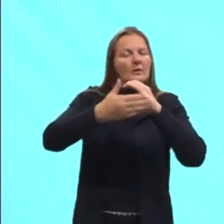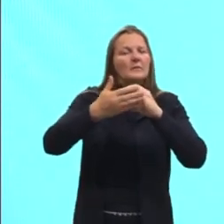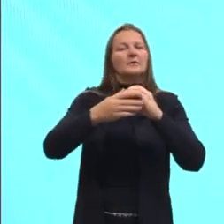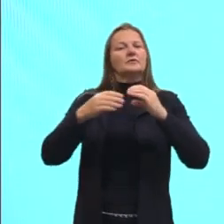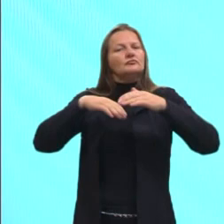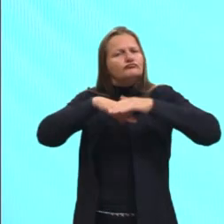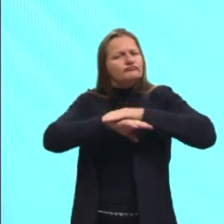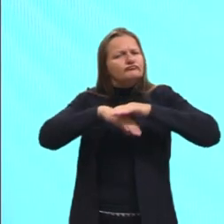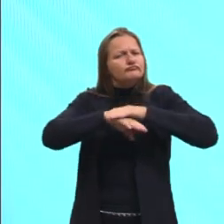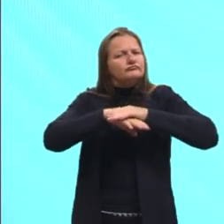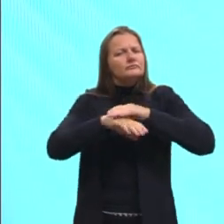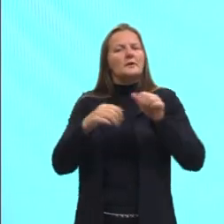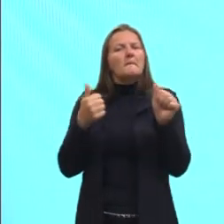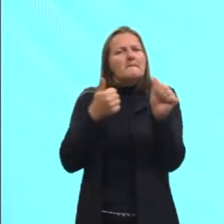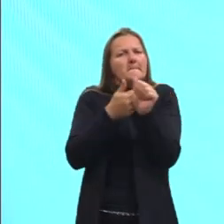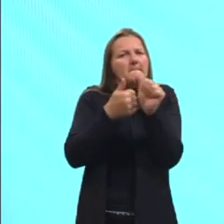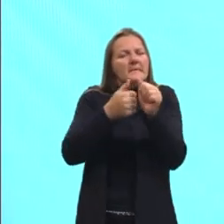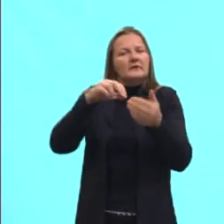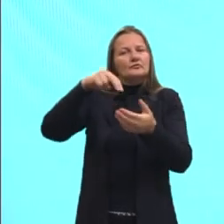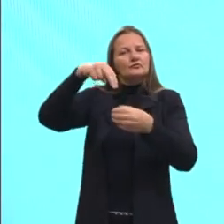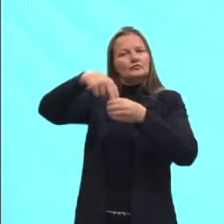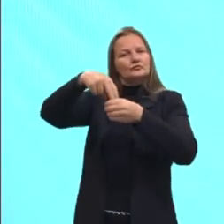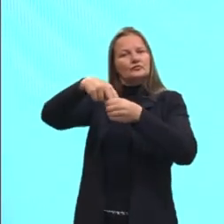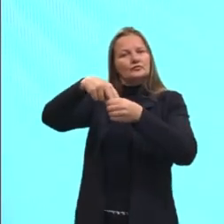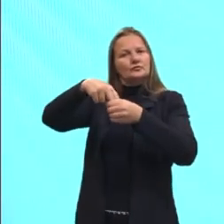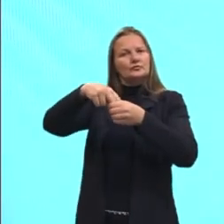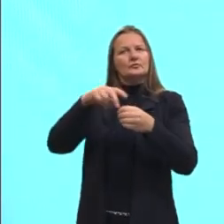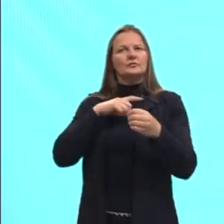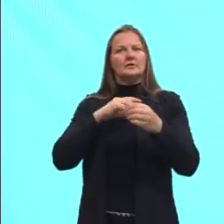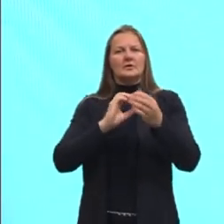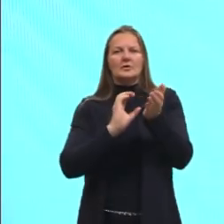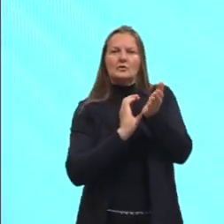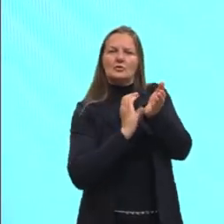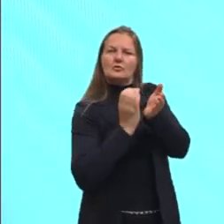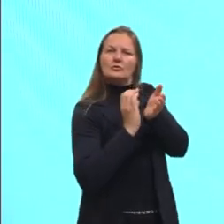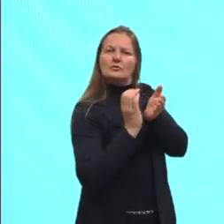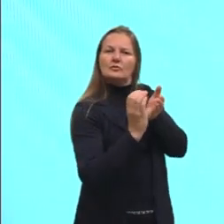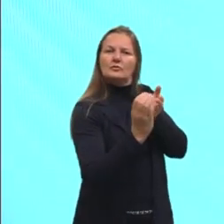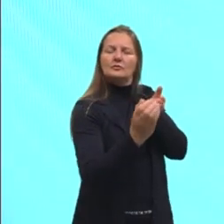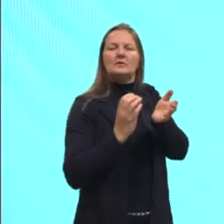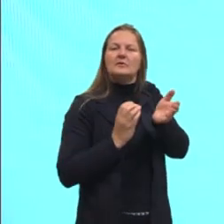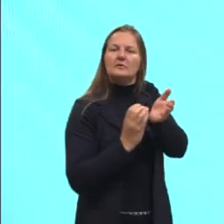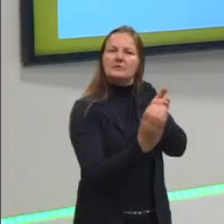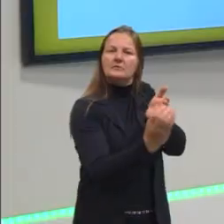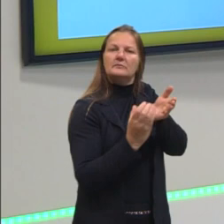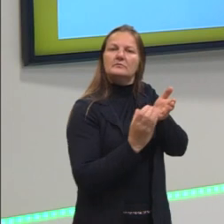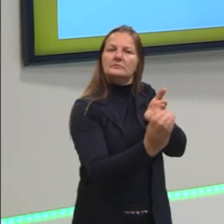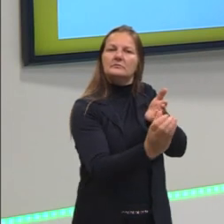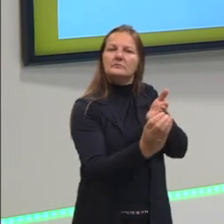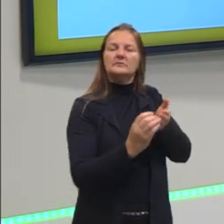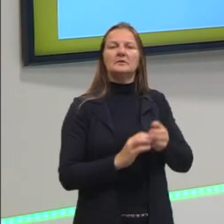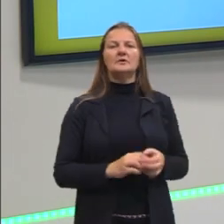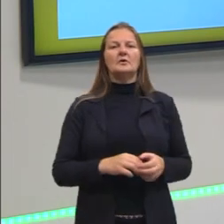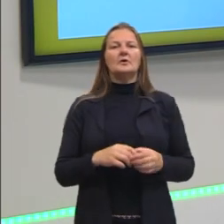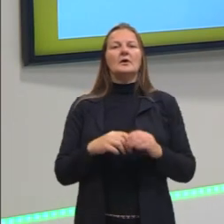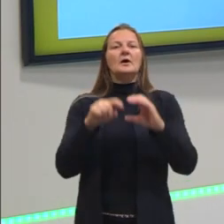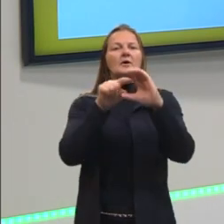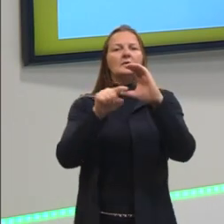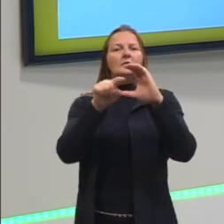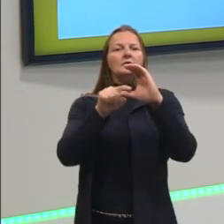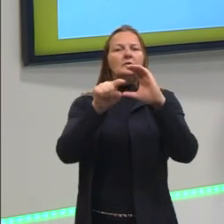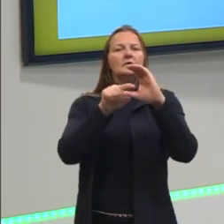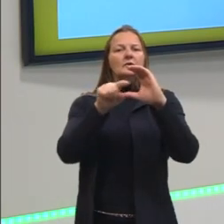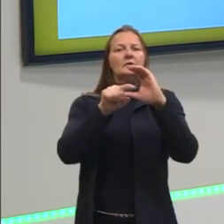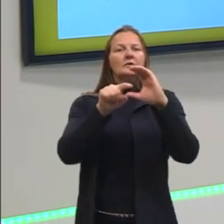pertinho do núcleo. Então, aqui é o núcleo, tem o retículo endoplasmático rugoso e o liso. O vacúolo nas